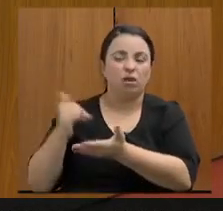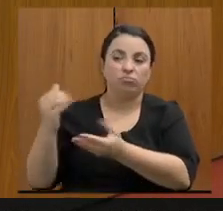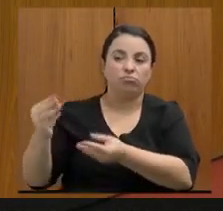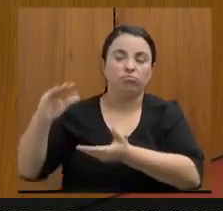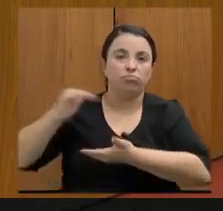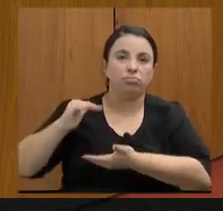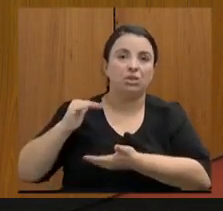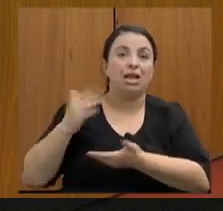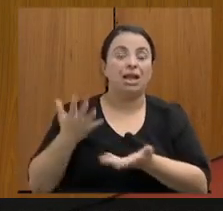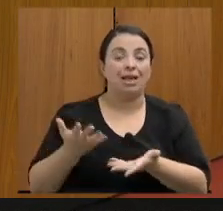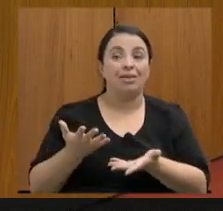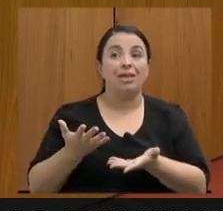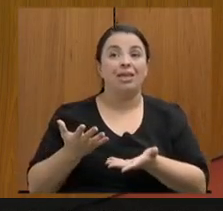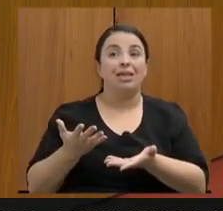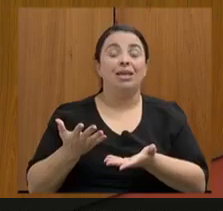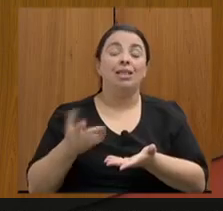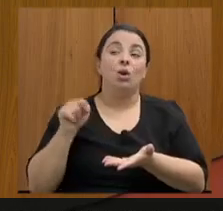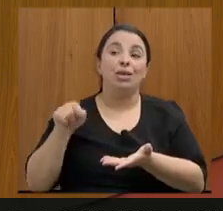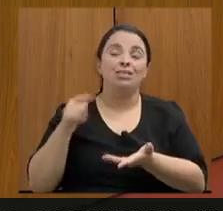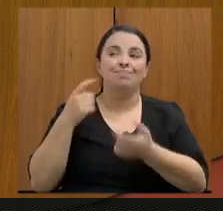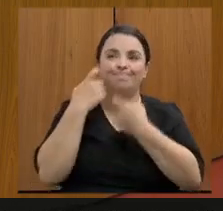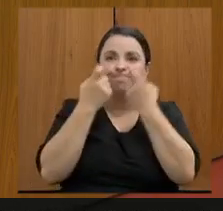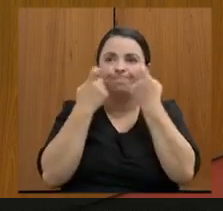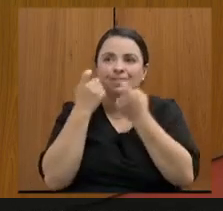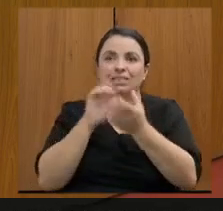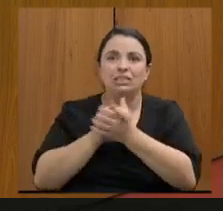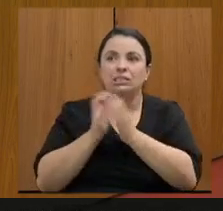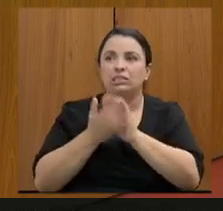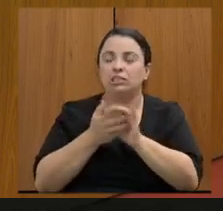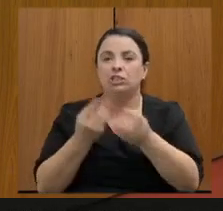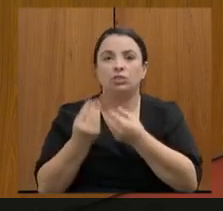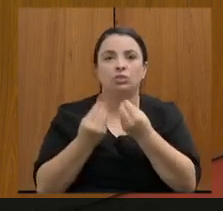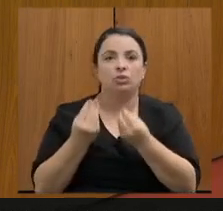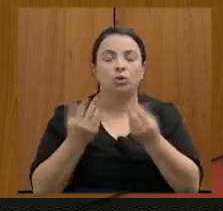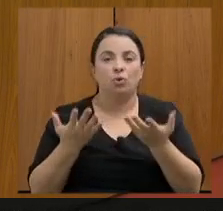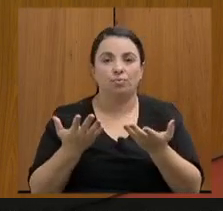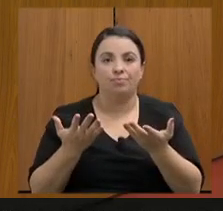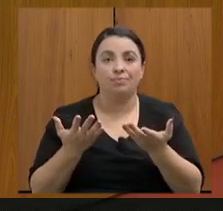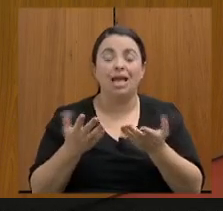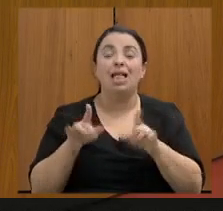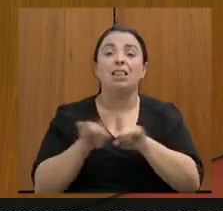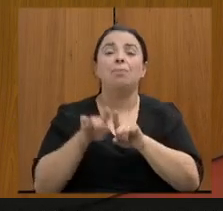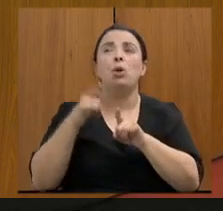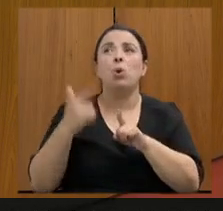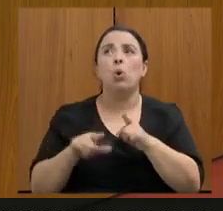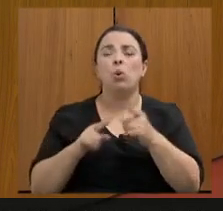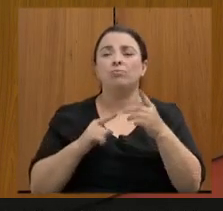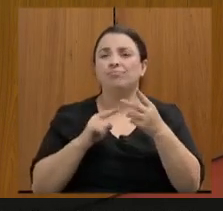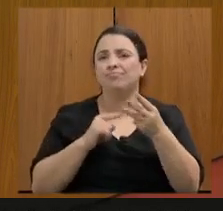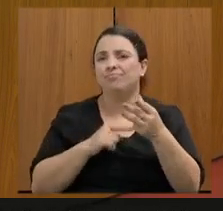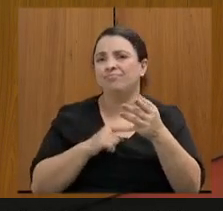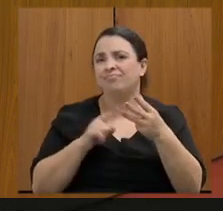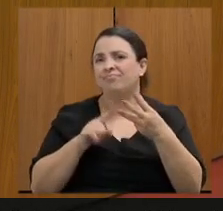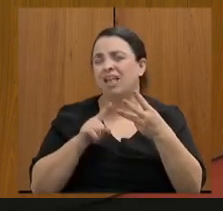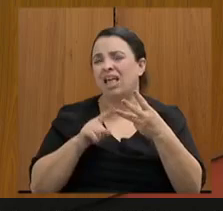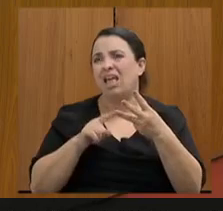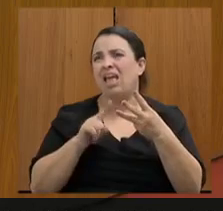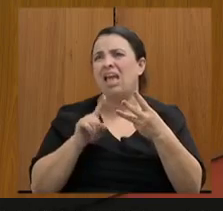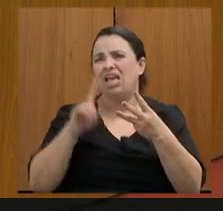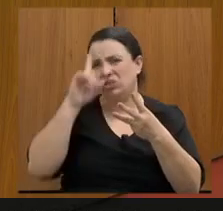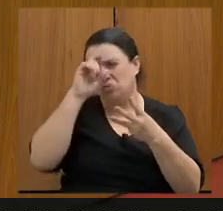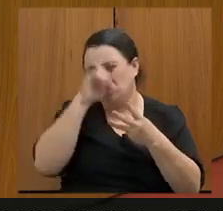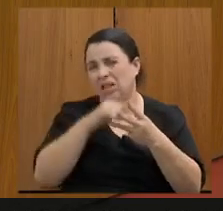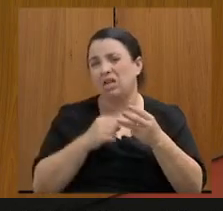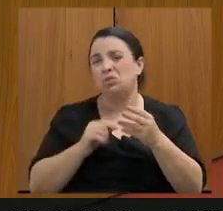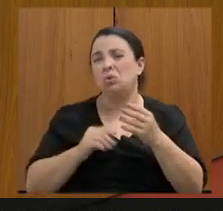muito e aí essa e antes disso questões relacionadas ao processo licitatório posso tratar